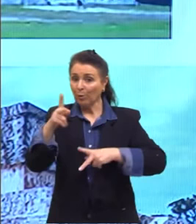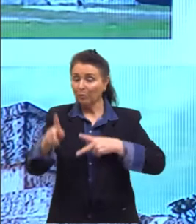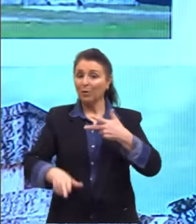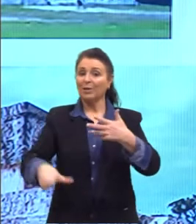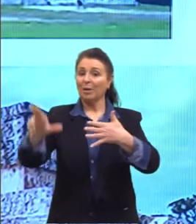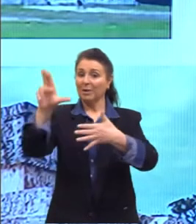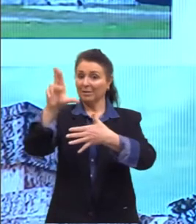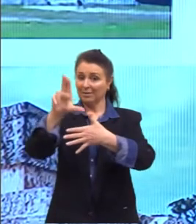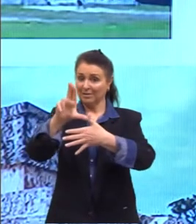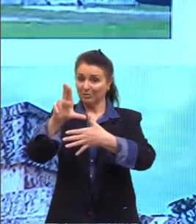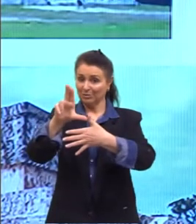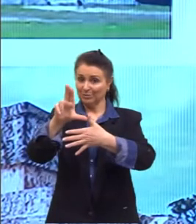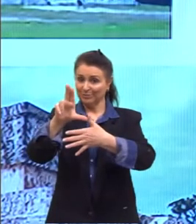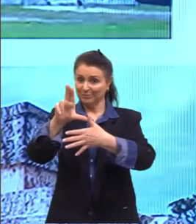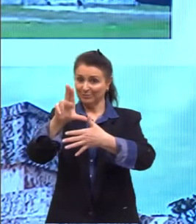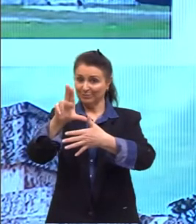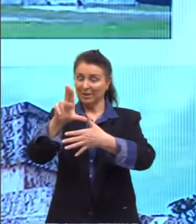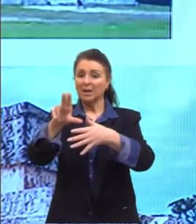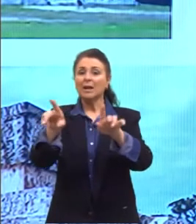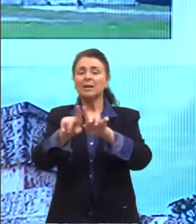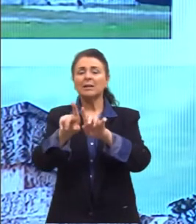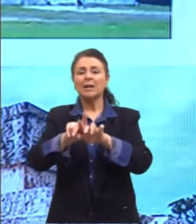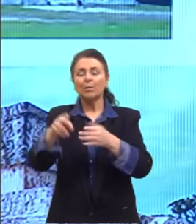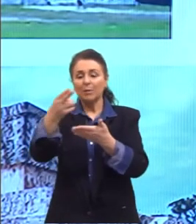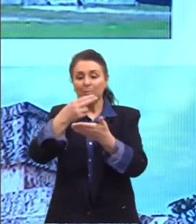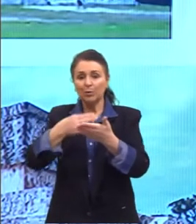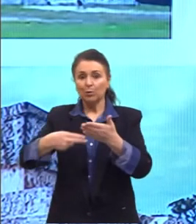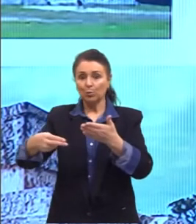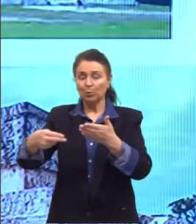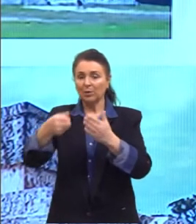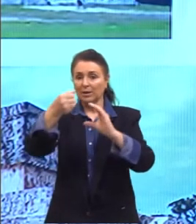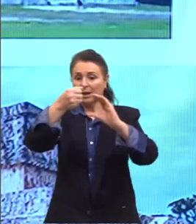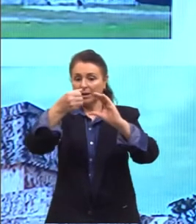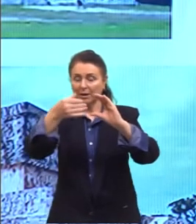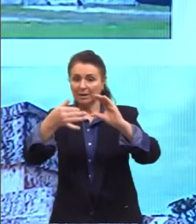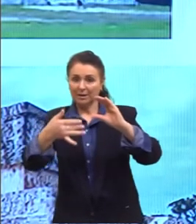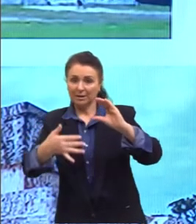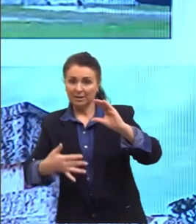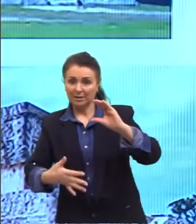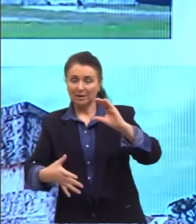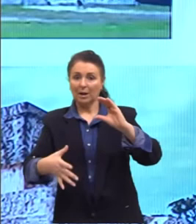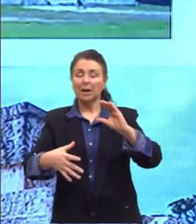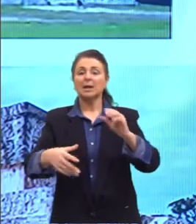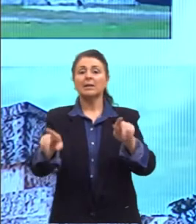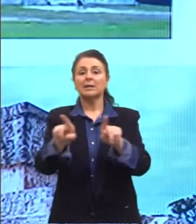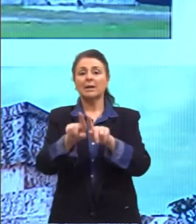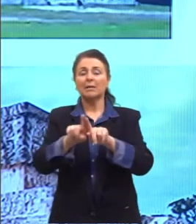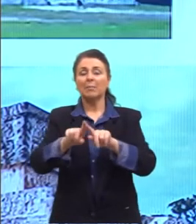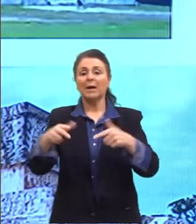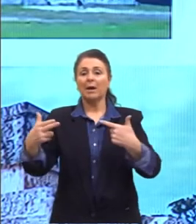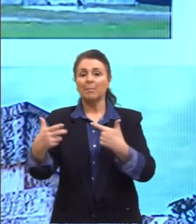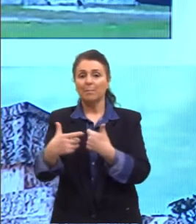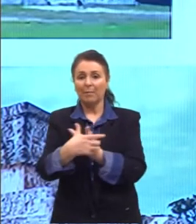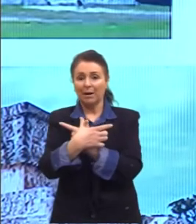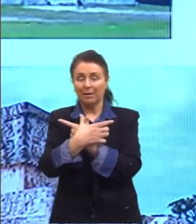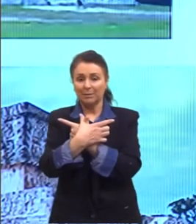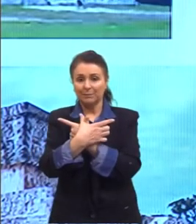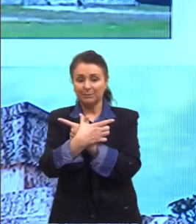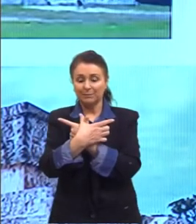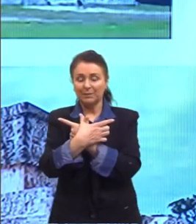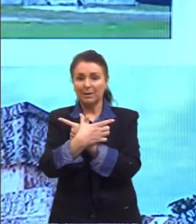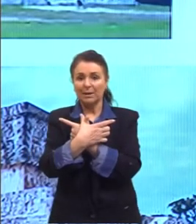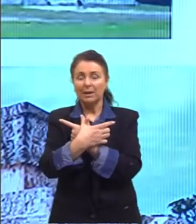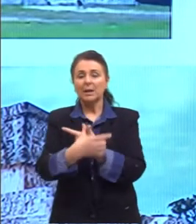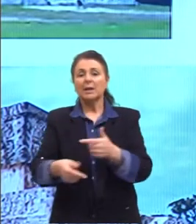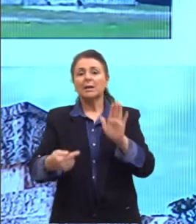E essa pintura aqui também, ela traz uma característica da pintura maia, que é, em alguns